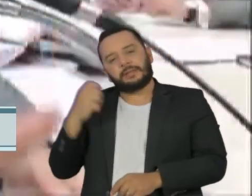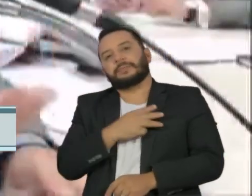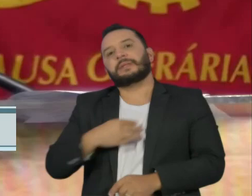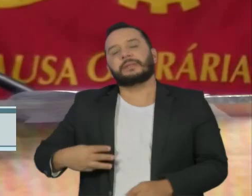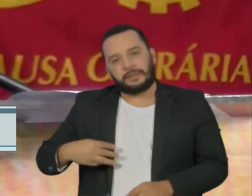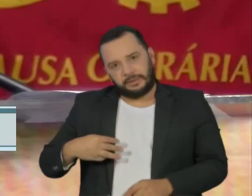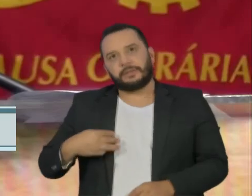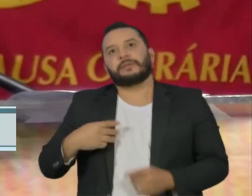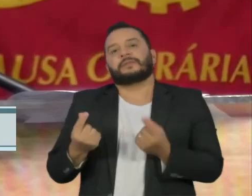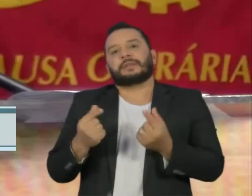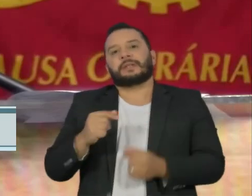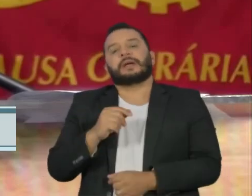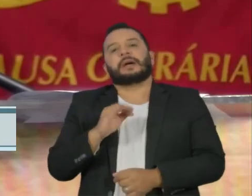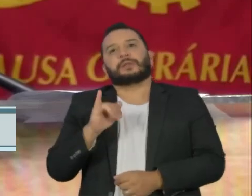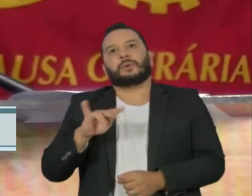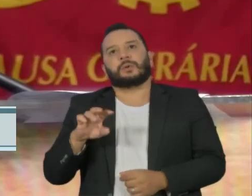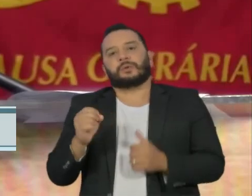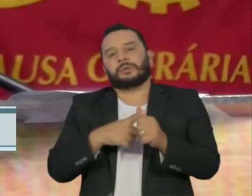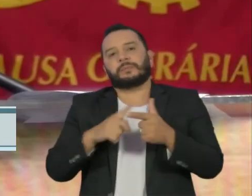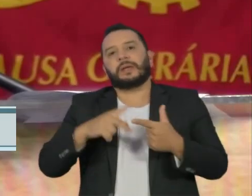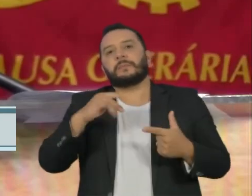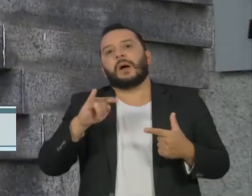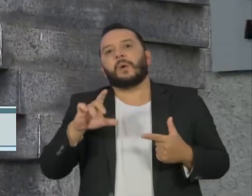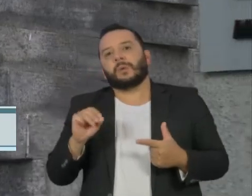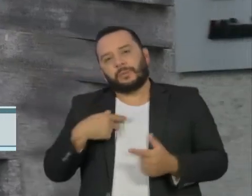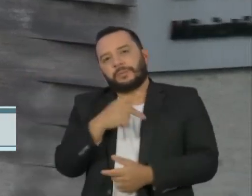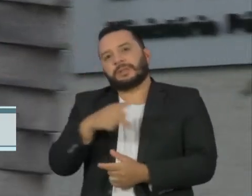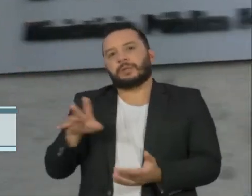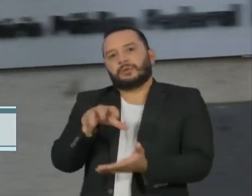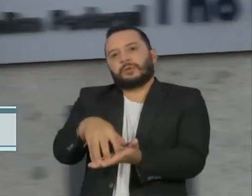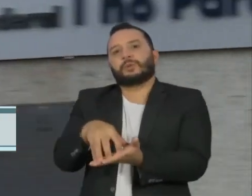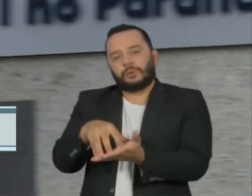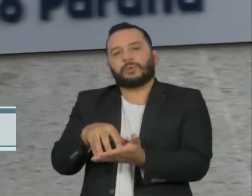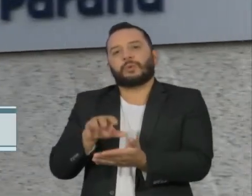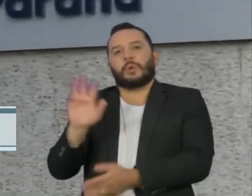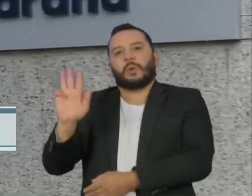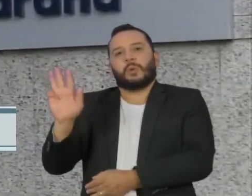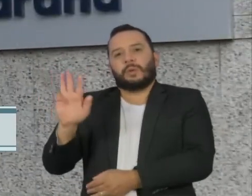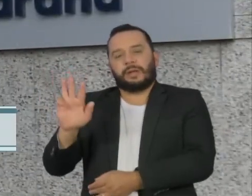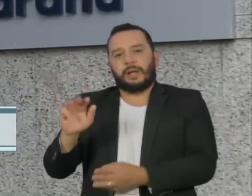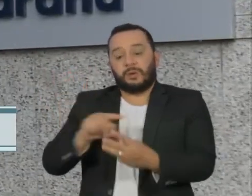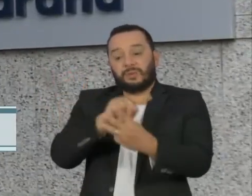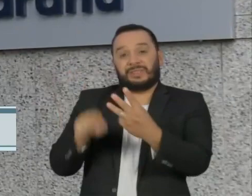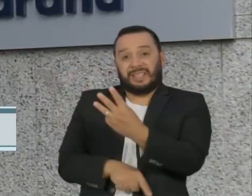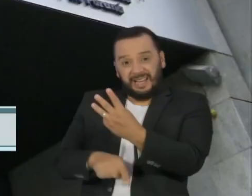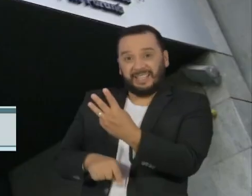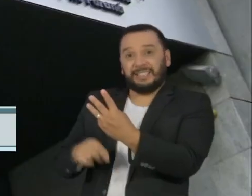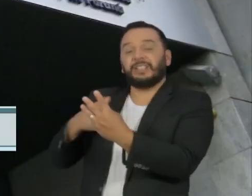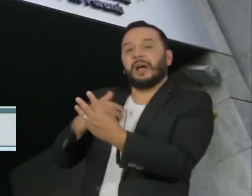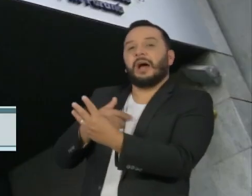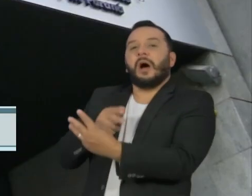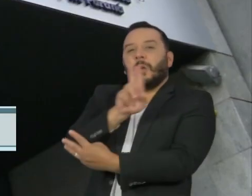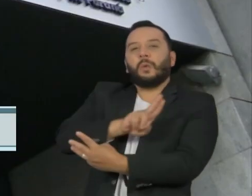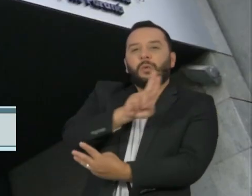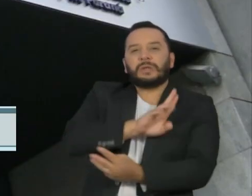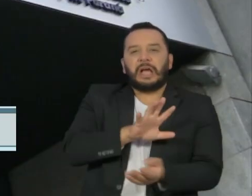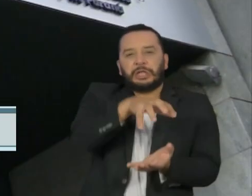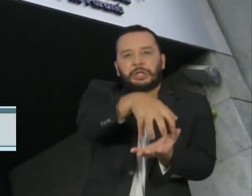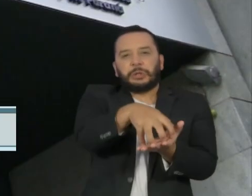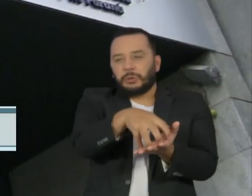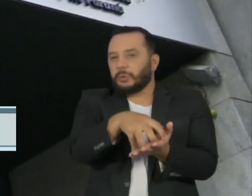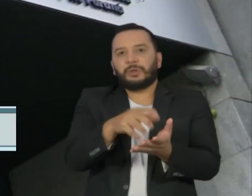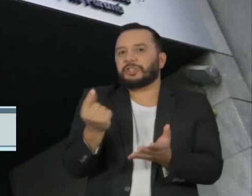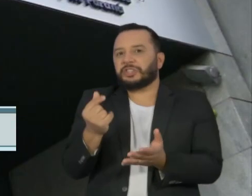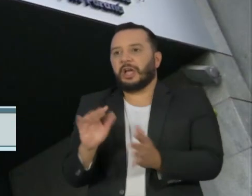Palocci, e Paulo Camoto, presidente do Instituto Lula. O Ministério Público acusa os três de usar o Instituto para lavar 4 milhões